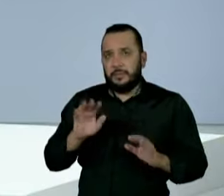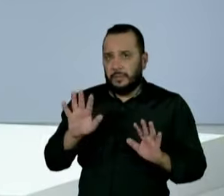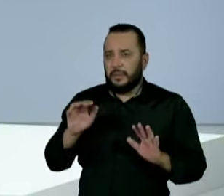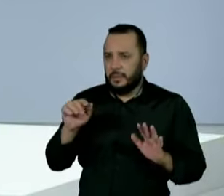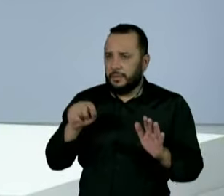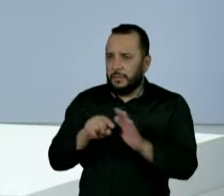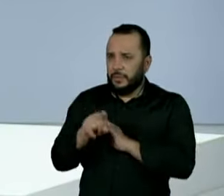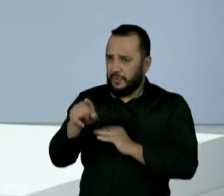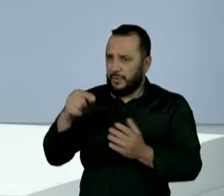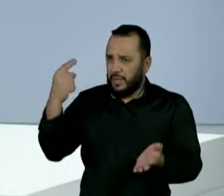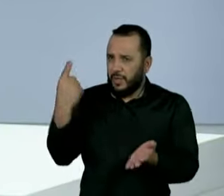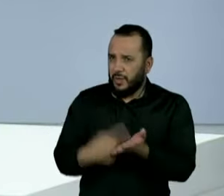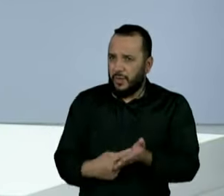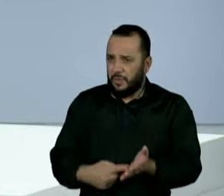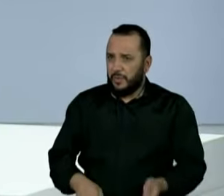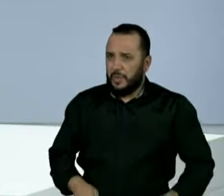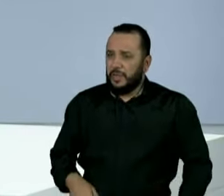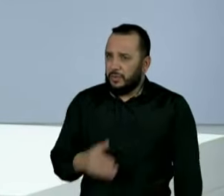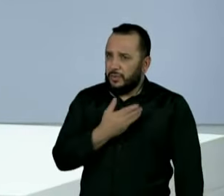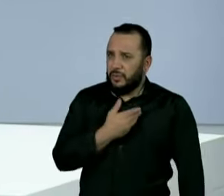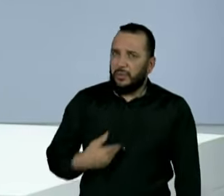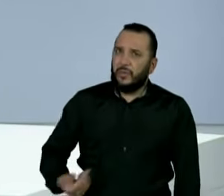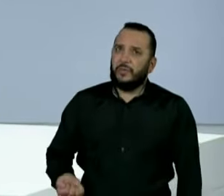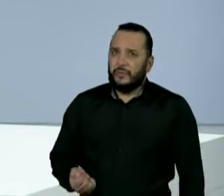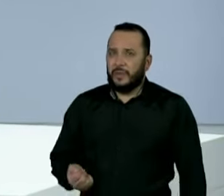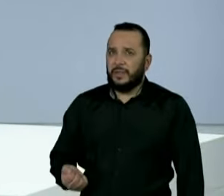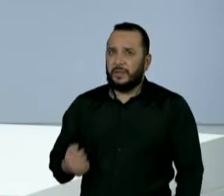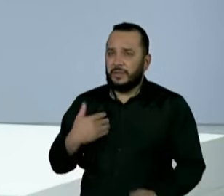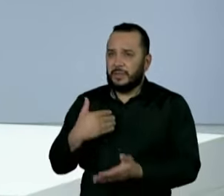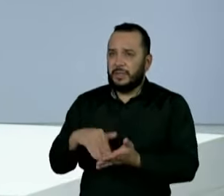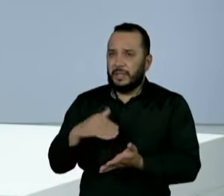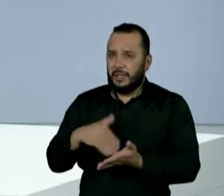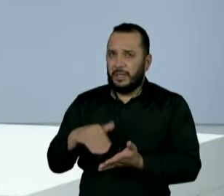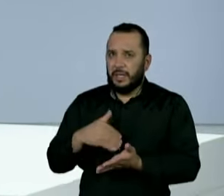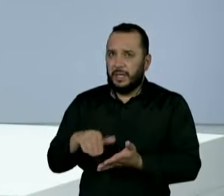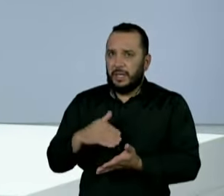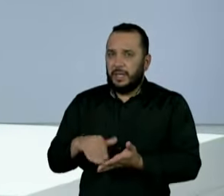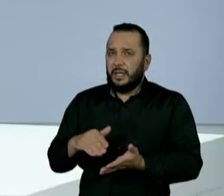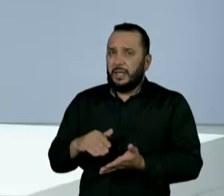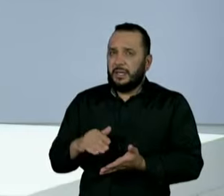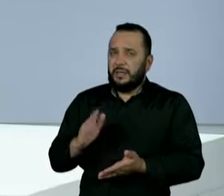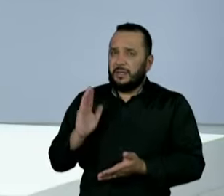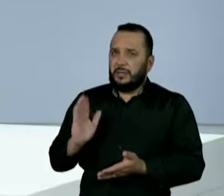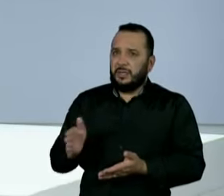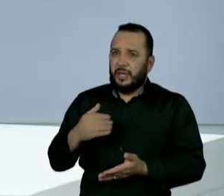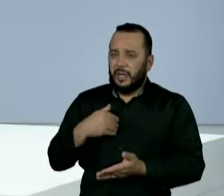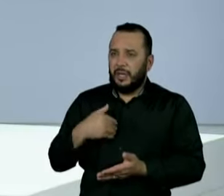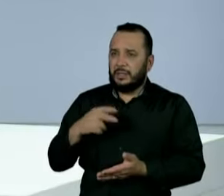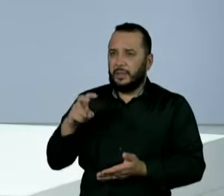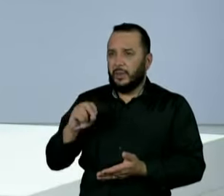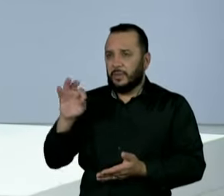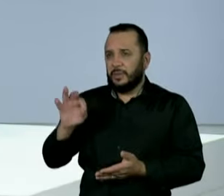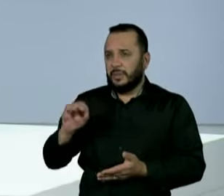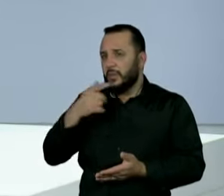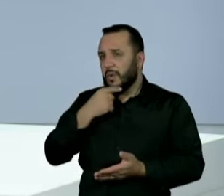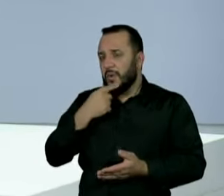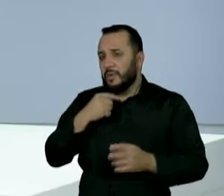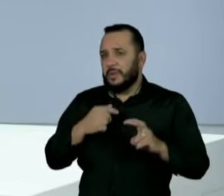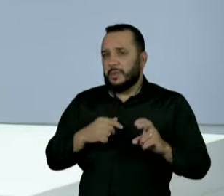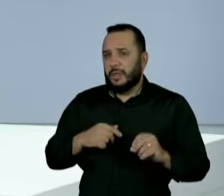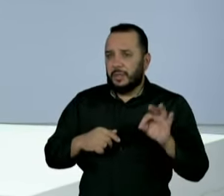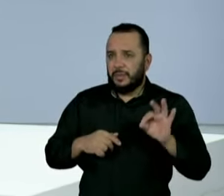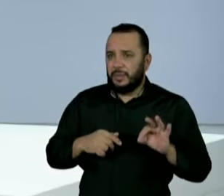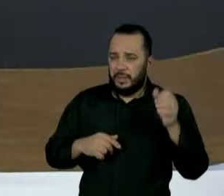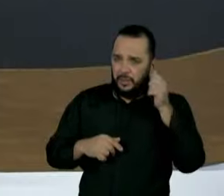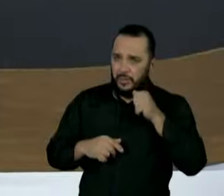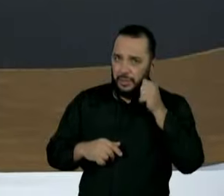Mas o senhor se compromete com um governo, um secretariado que seja, pelo menos, metade homem e mulher, como é o governo entendeu